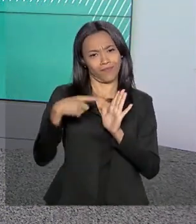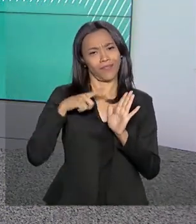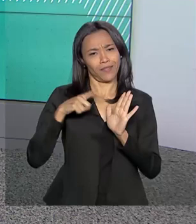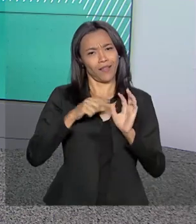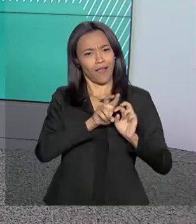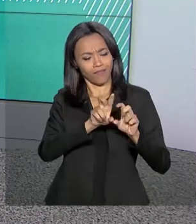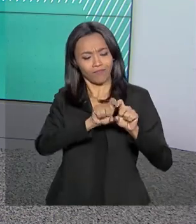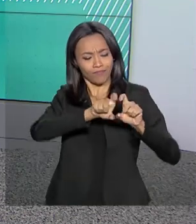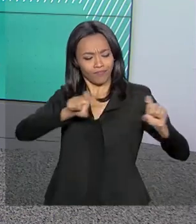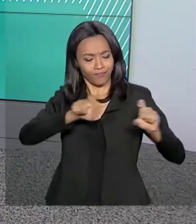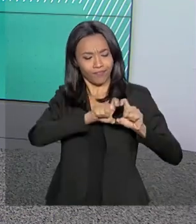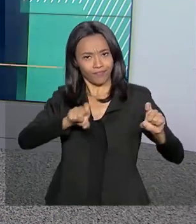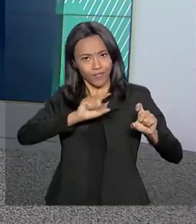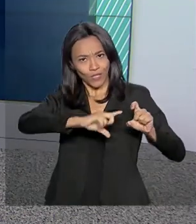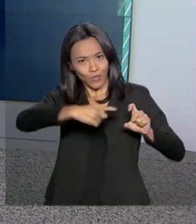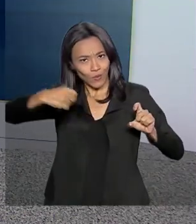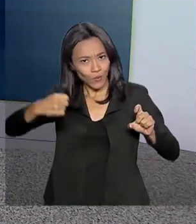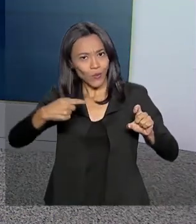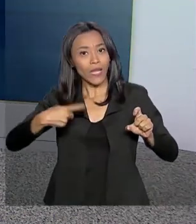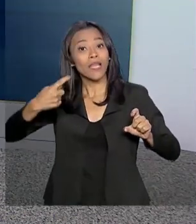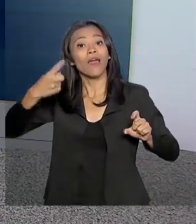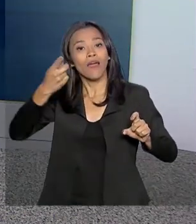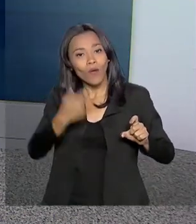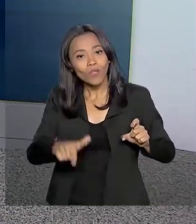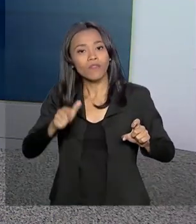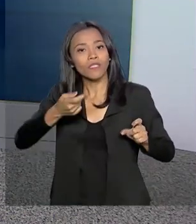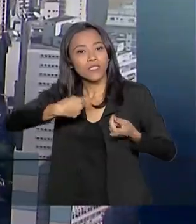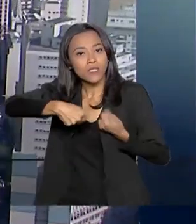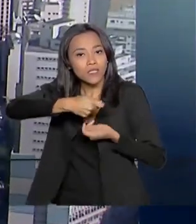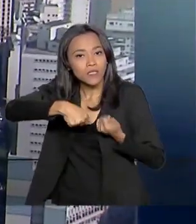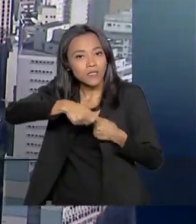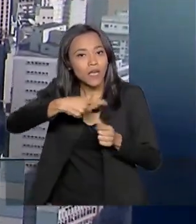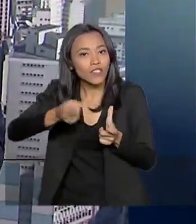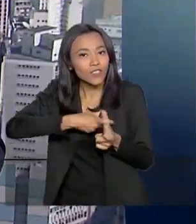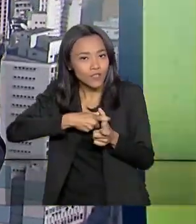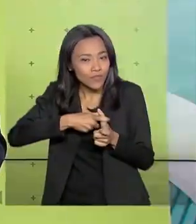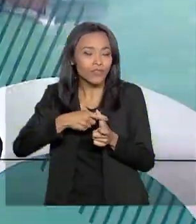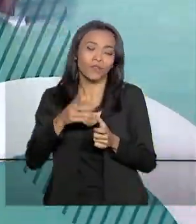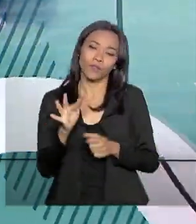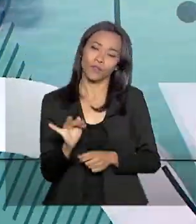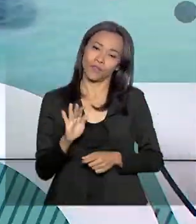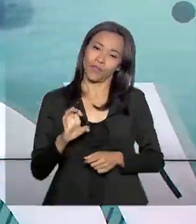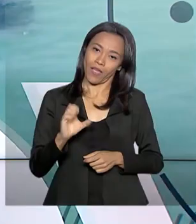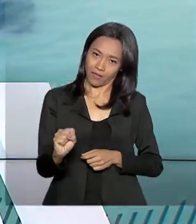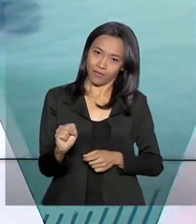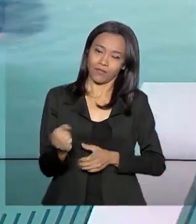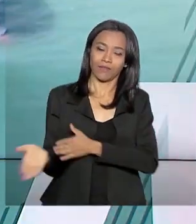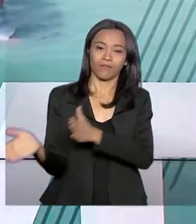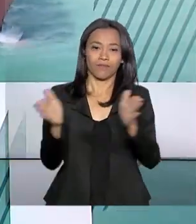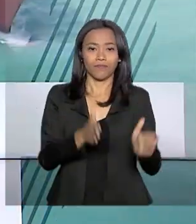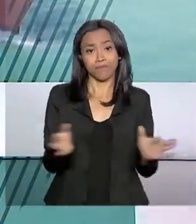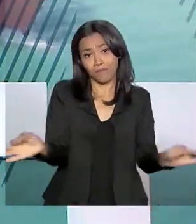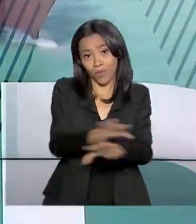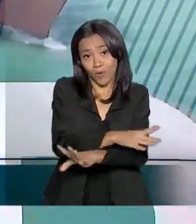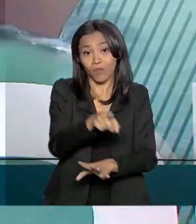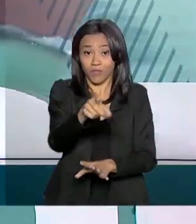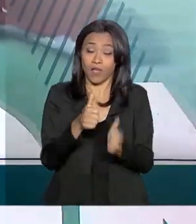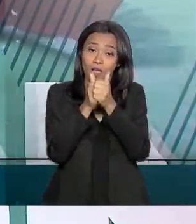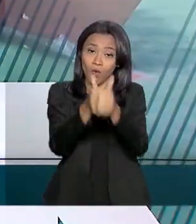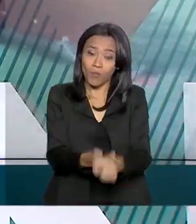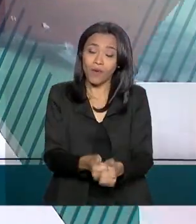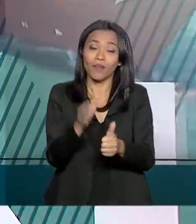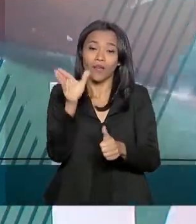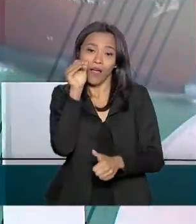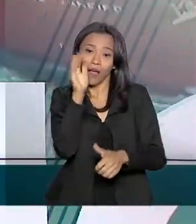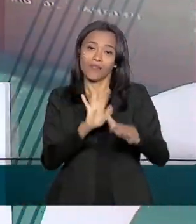Dívidas e escolher a opção Renegociação FIES. E o governo agora fica por aqui. Acompanhe a gente também